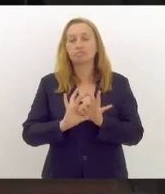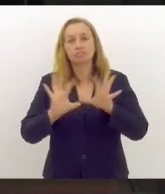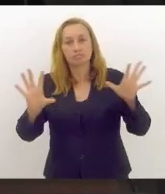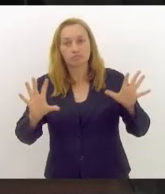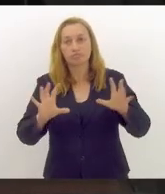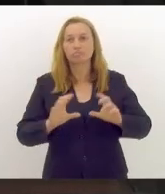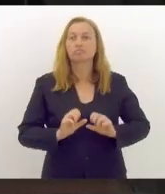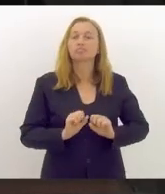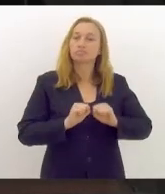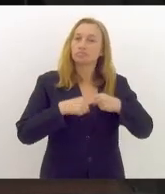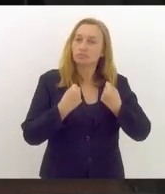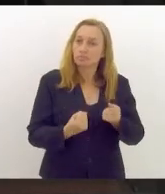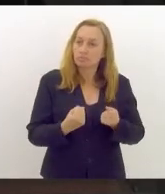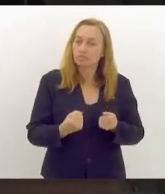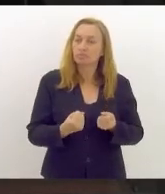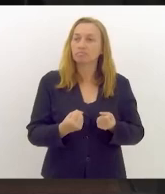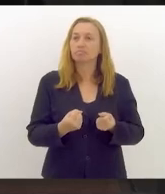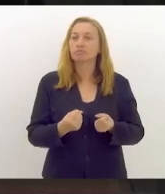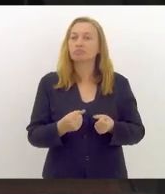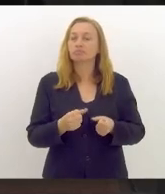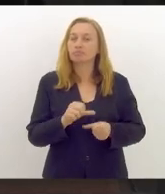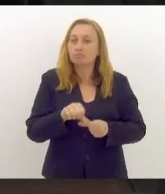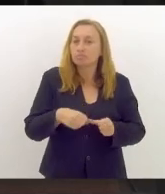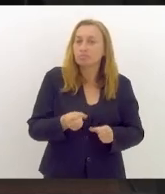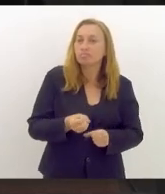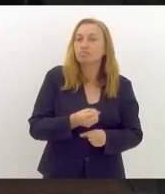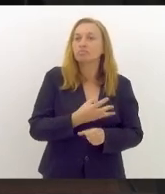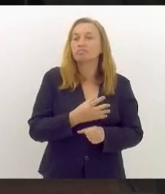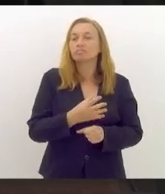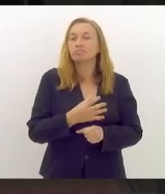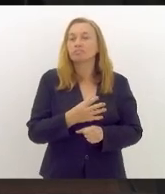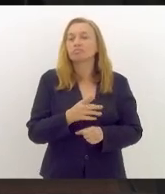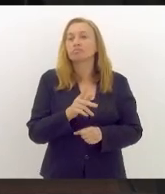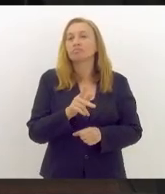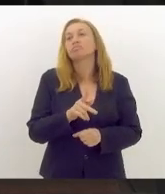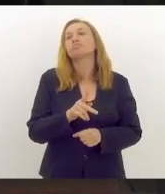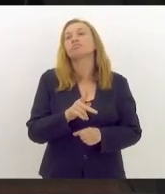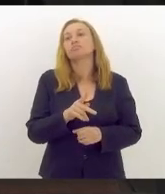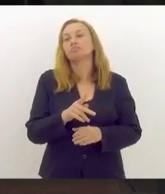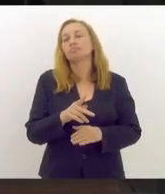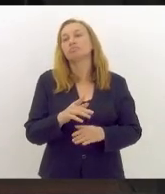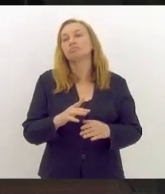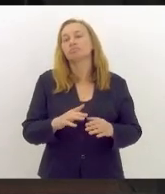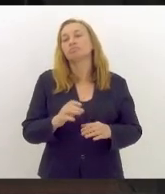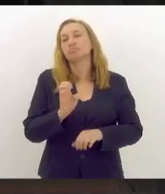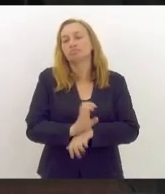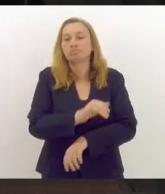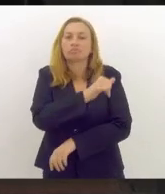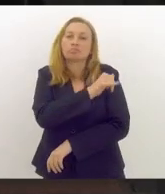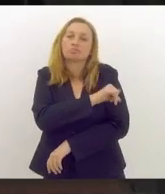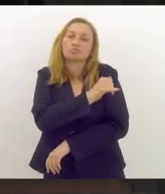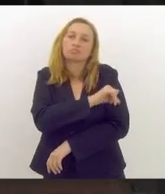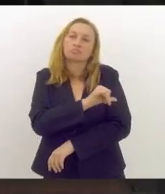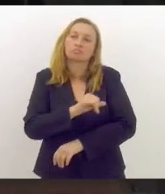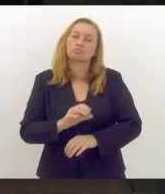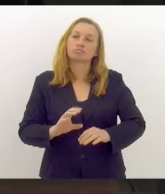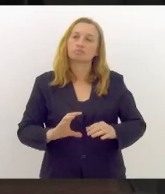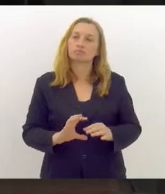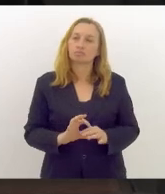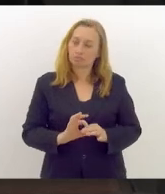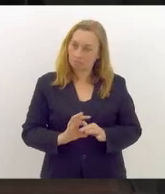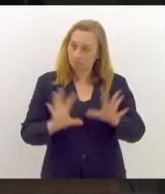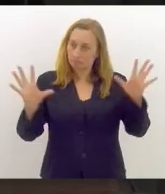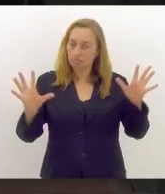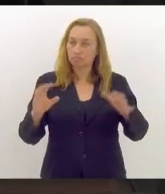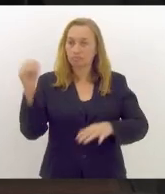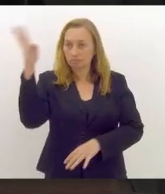e defender a restauração progressiva, mas firme, permanente do Estado Democrático de Direito do